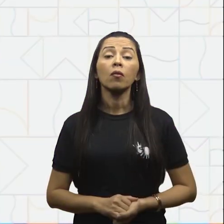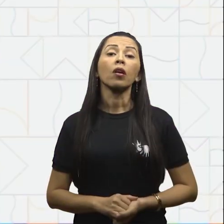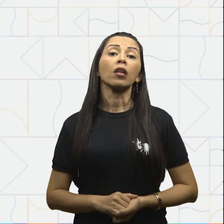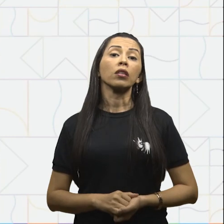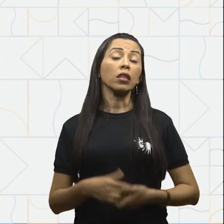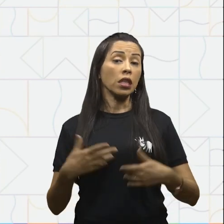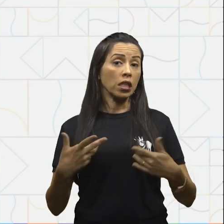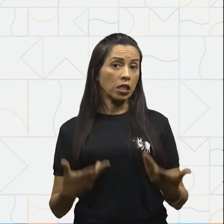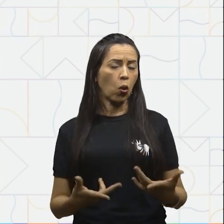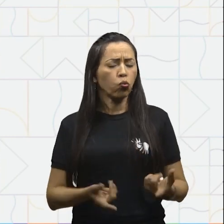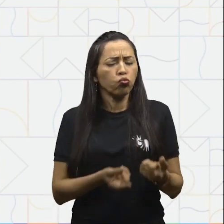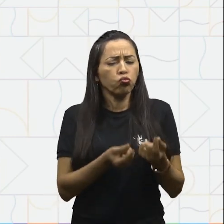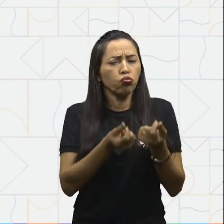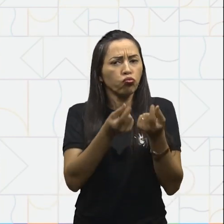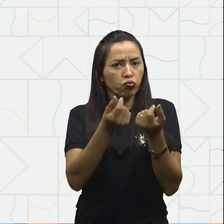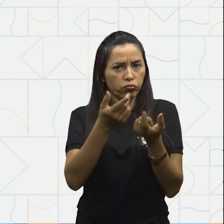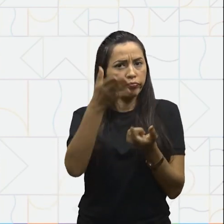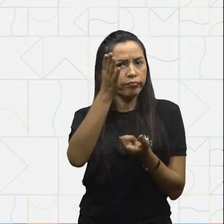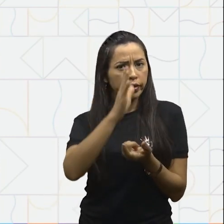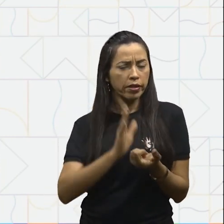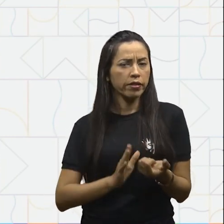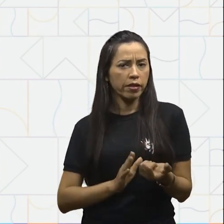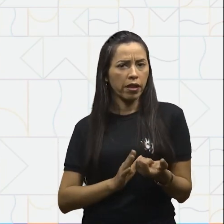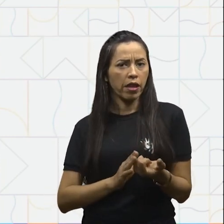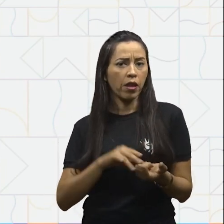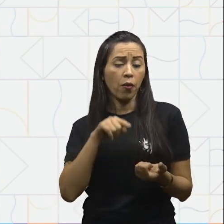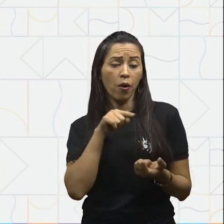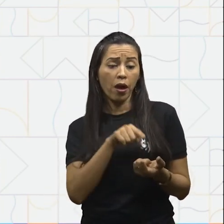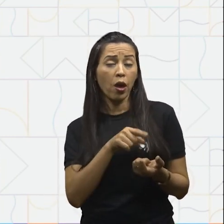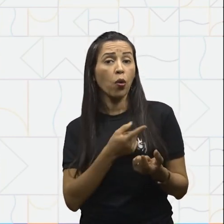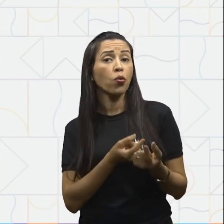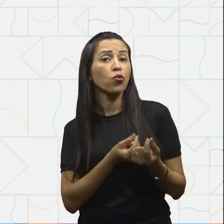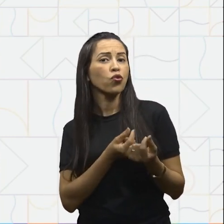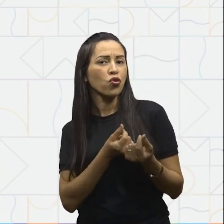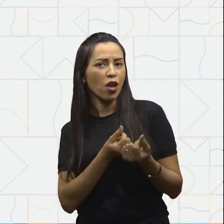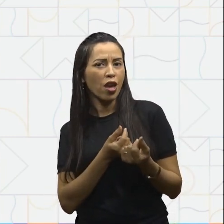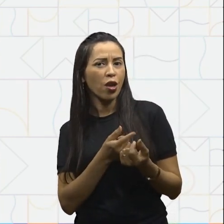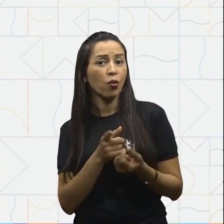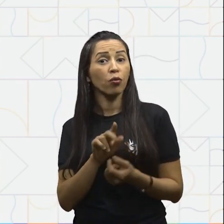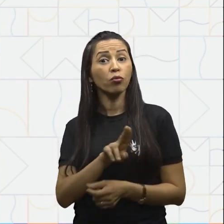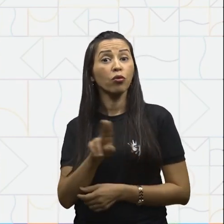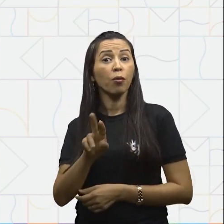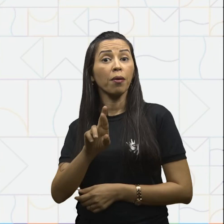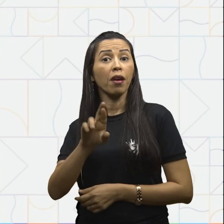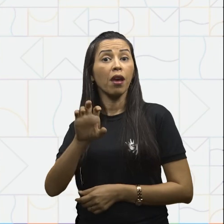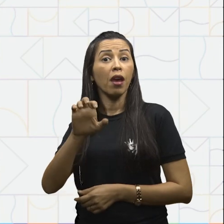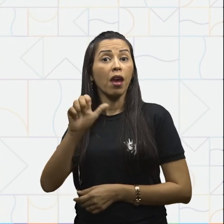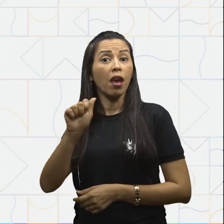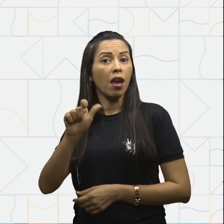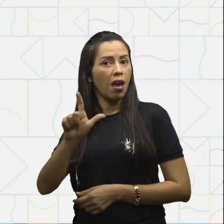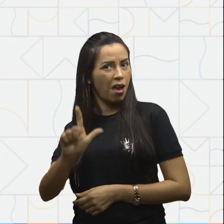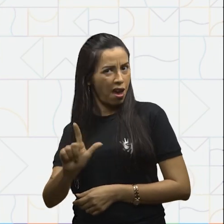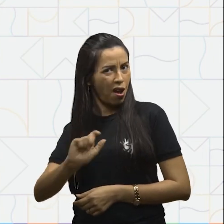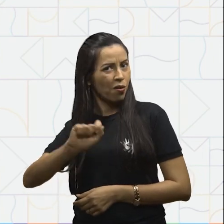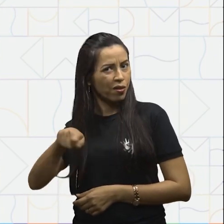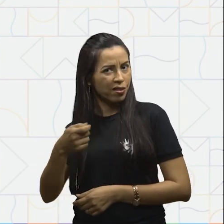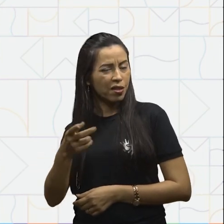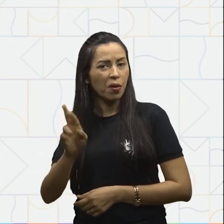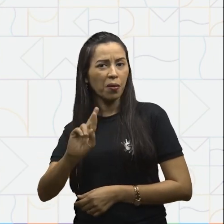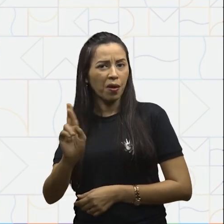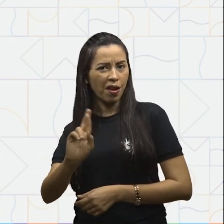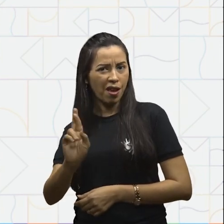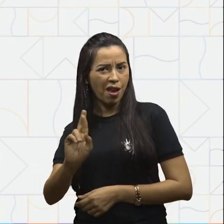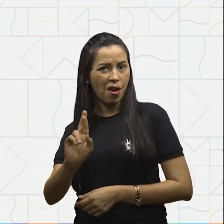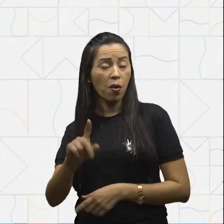No sistema monetário brasileiro, o dinheiro é chamado de real. E com ele,